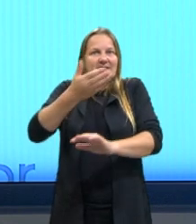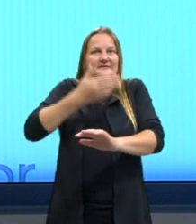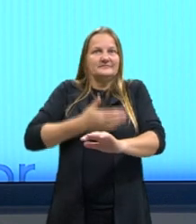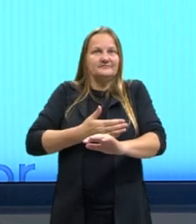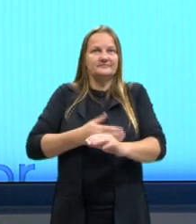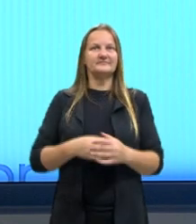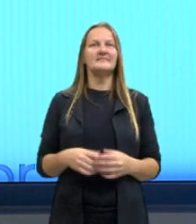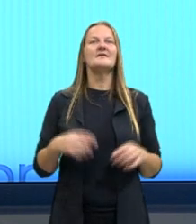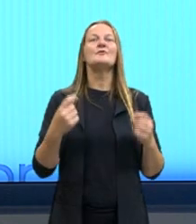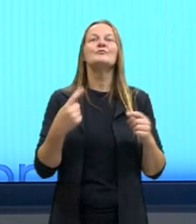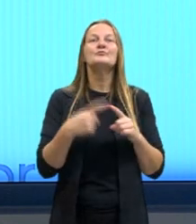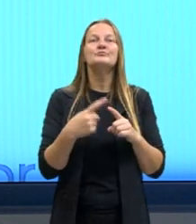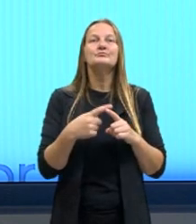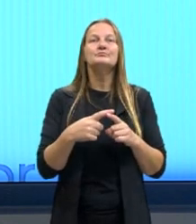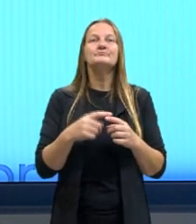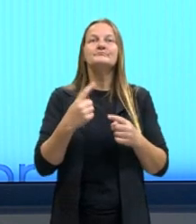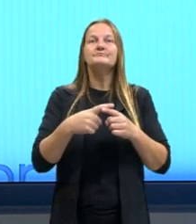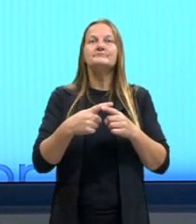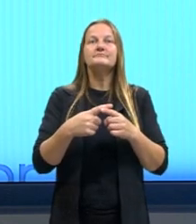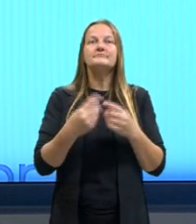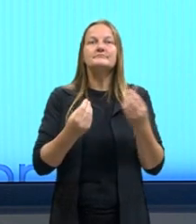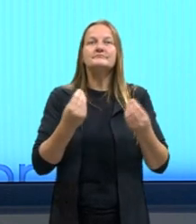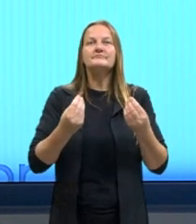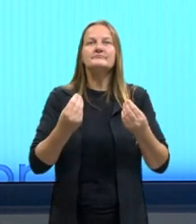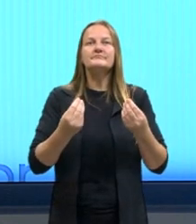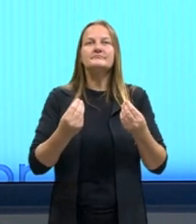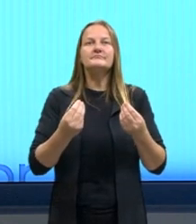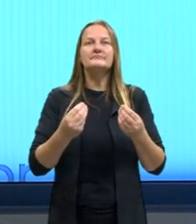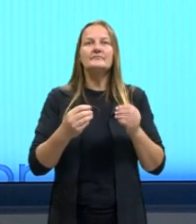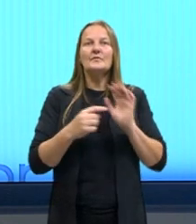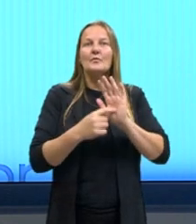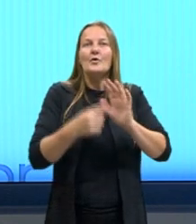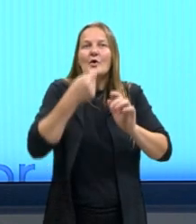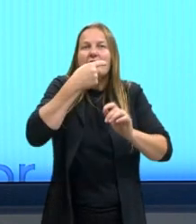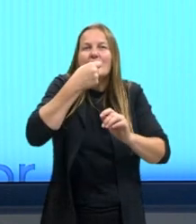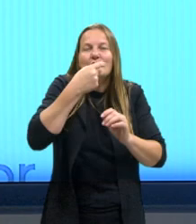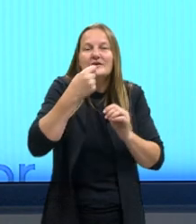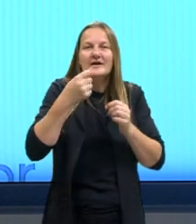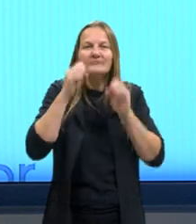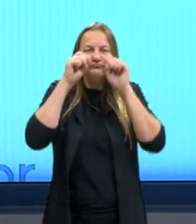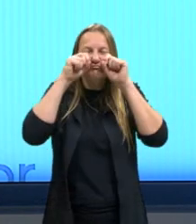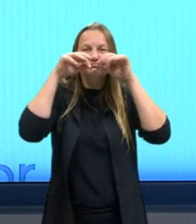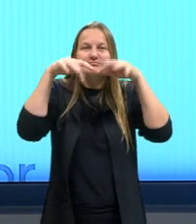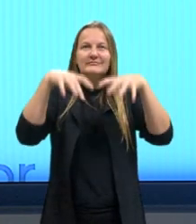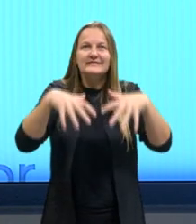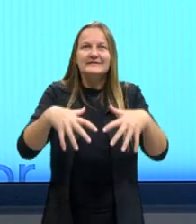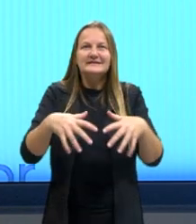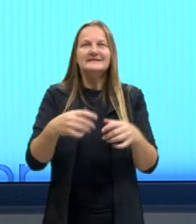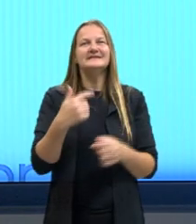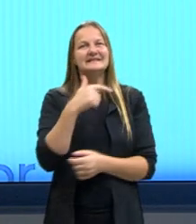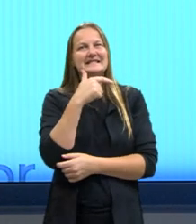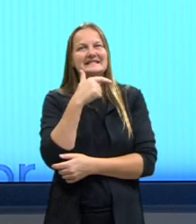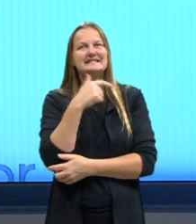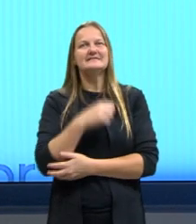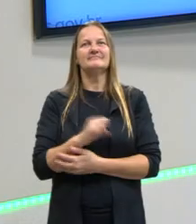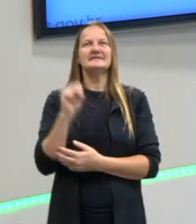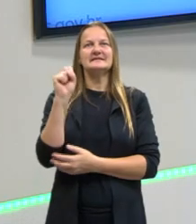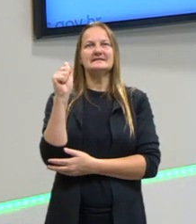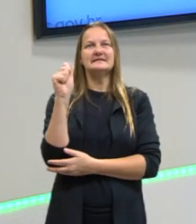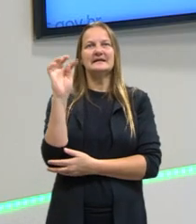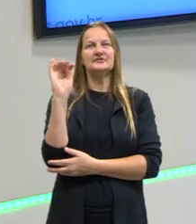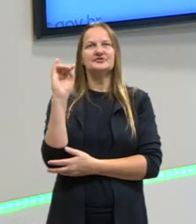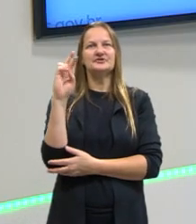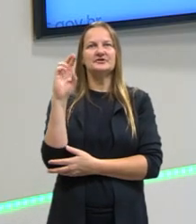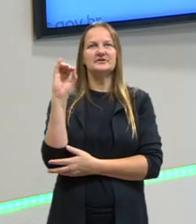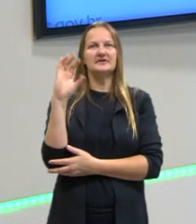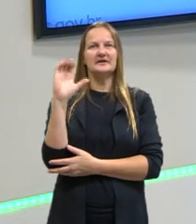é o que dá então nessa questão da ironia dramática ou ironia satírica. e